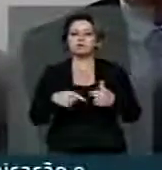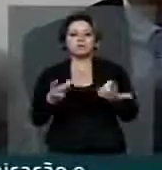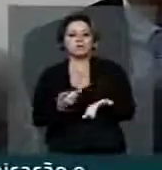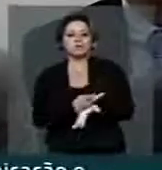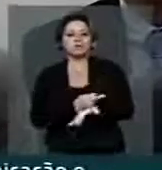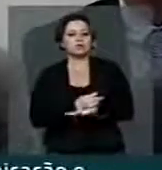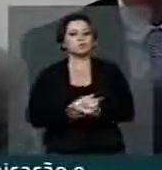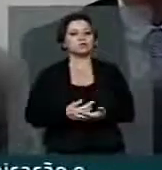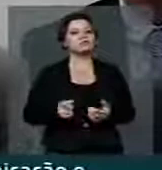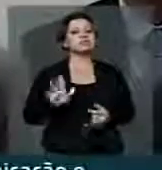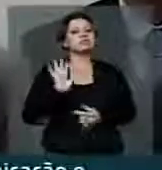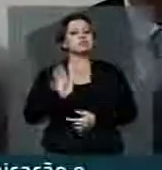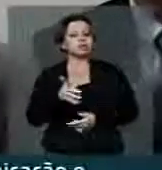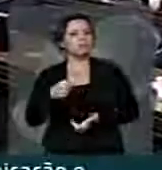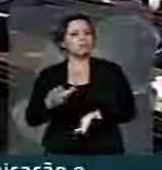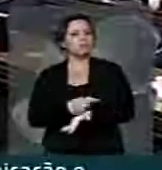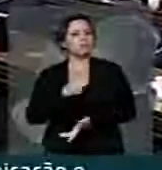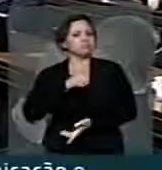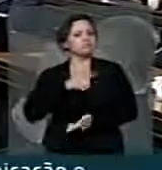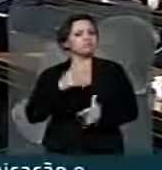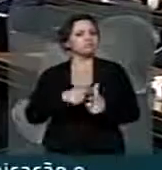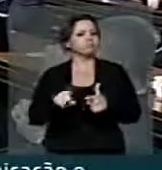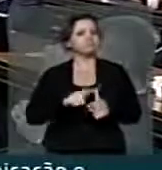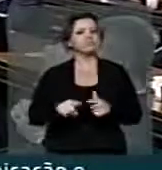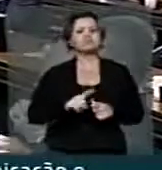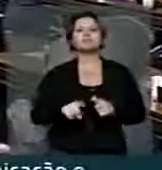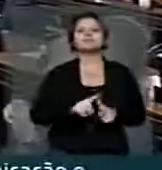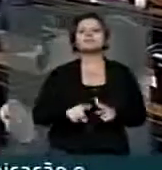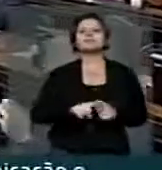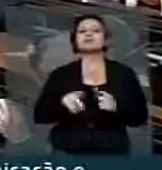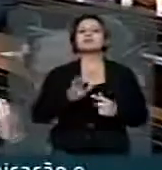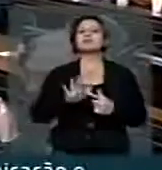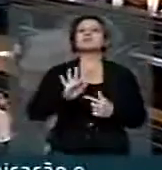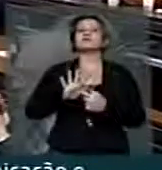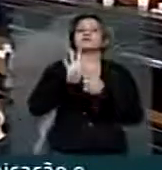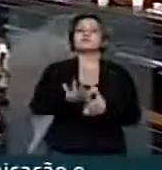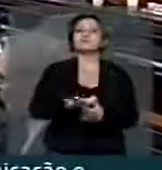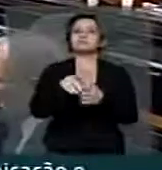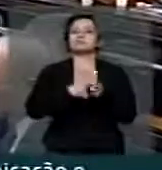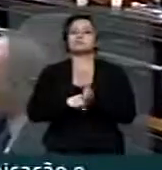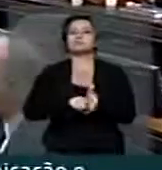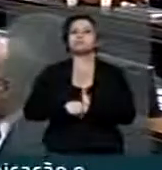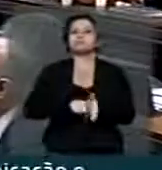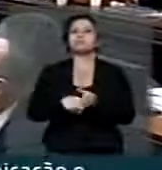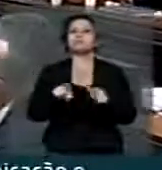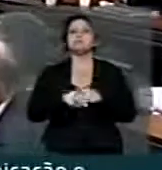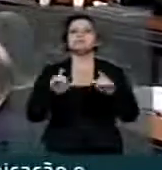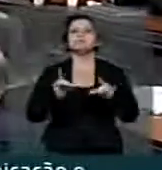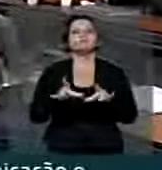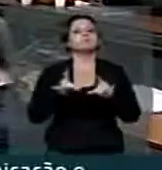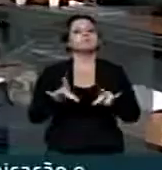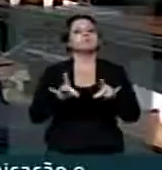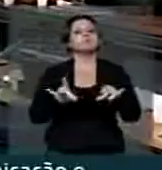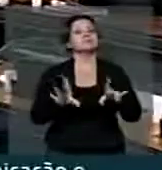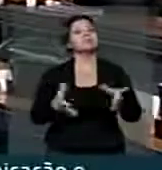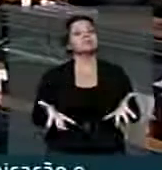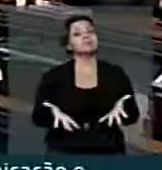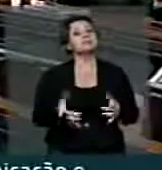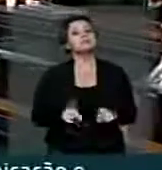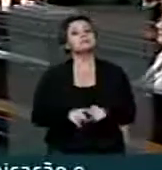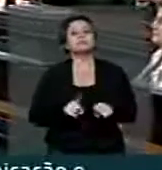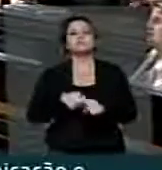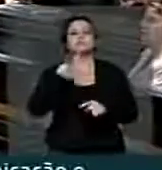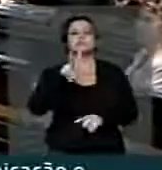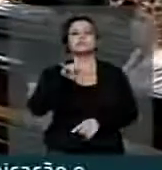Isso já está sendo feito. Isso já é gravado, analisado e vendido. E isso é uma